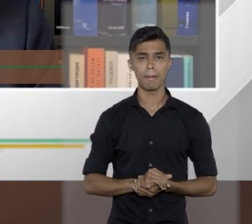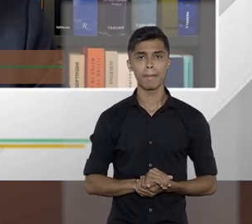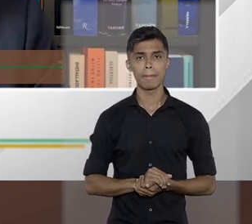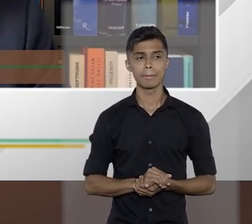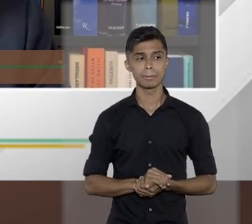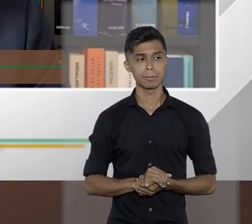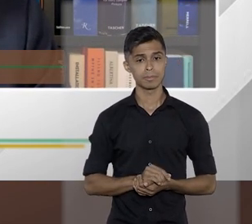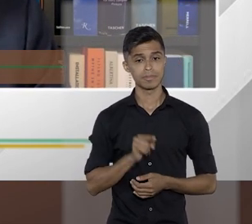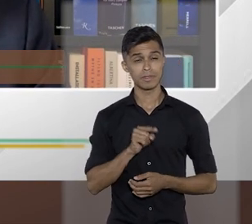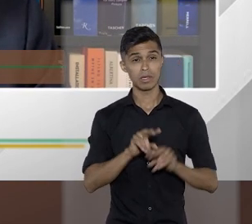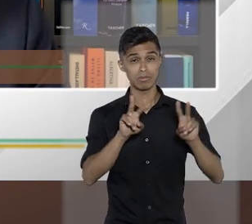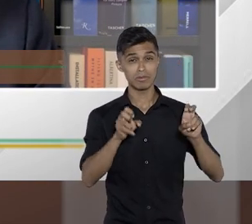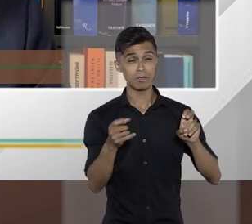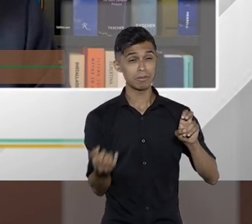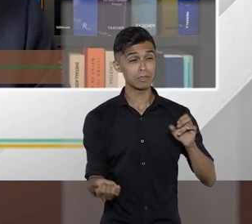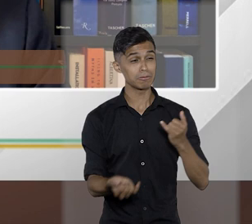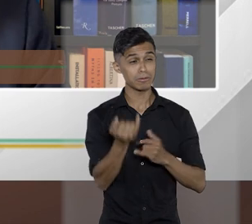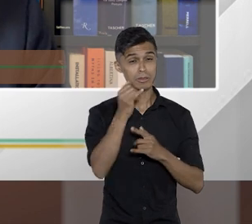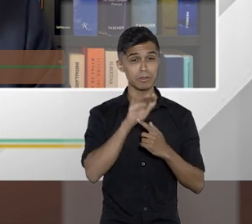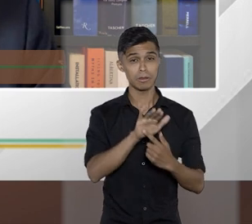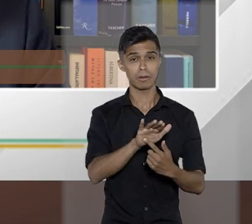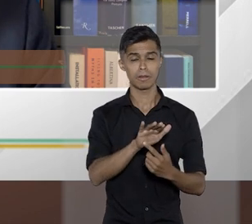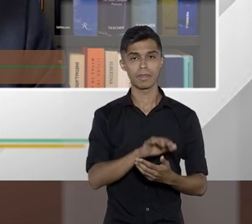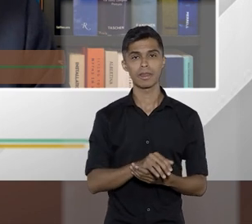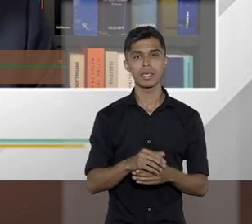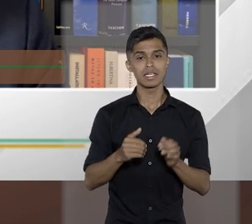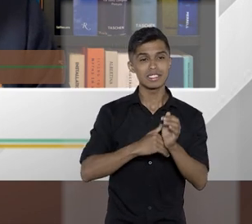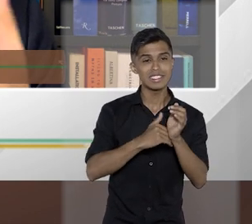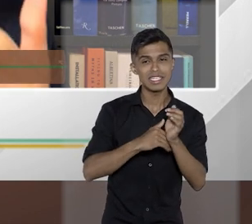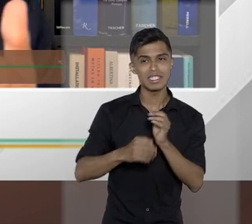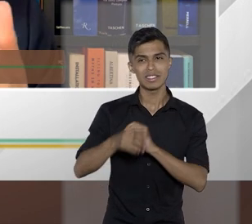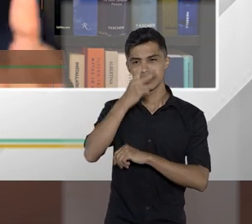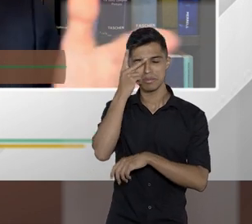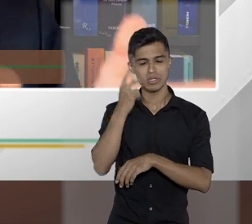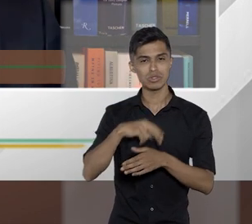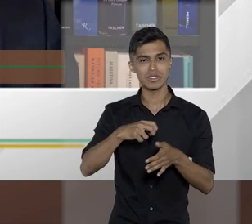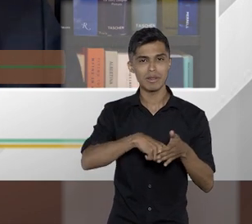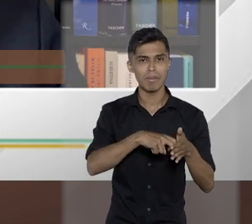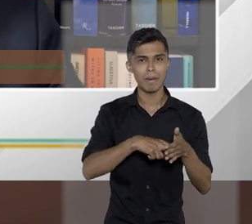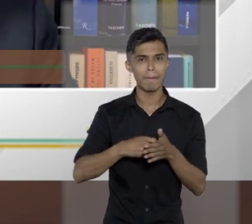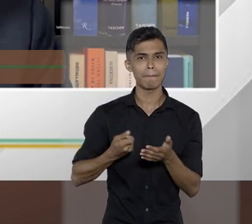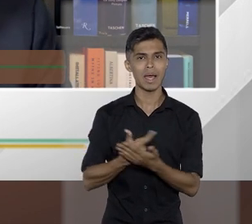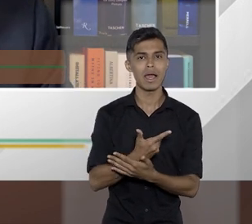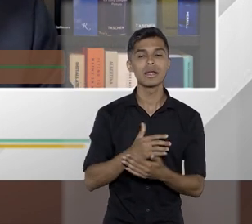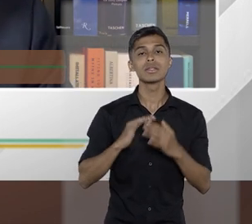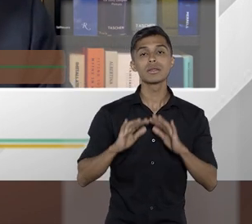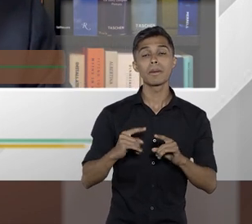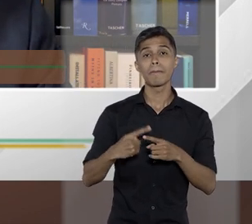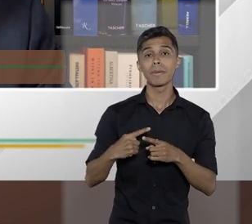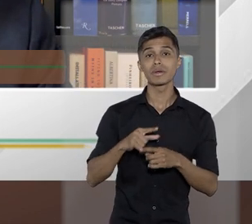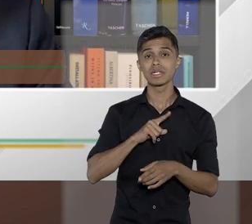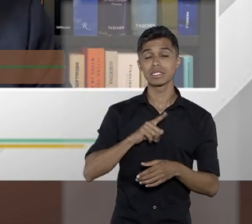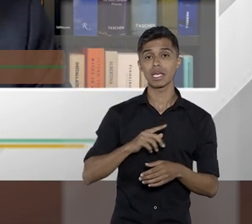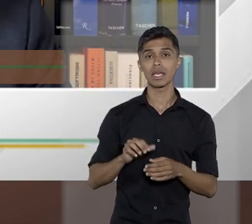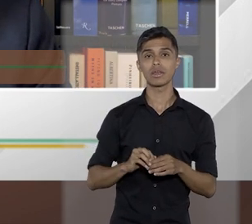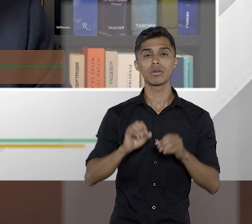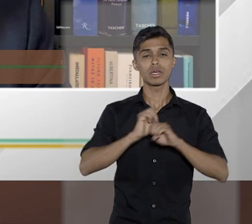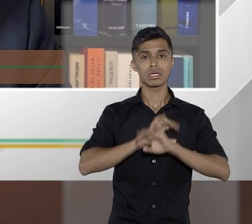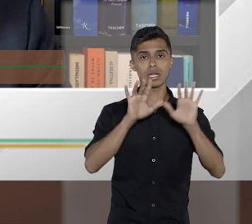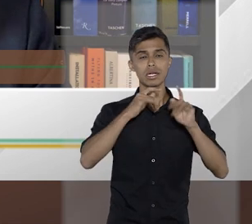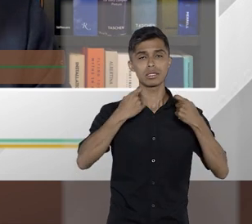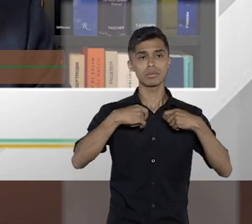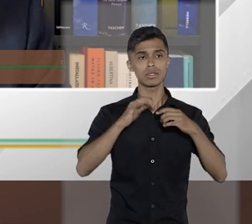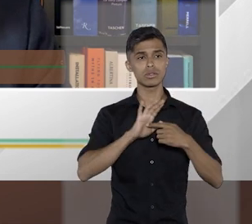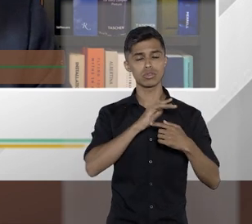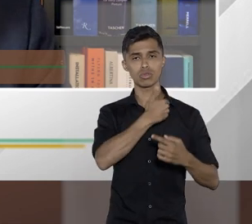esse é um dos pontos sensíveis do sigilo dos contribuintes e que é contraposto aqui a um dever de transparência da